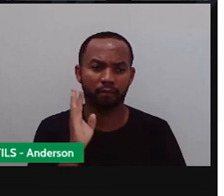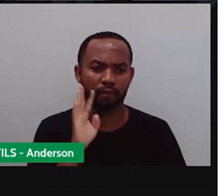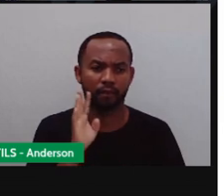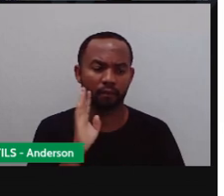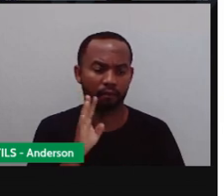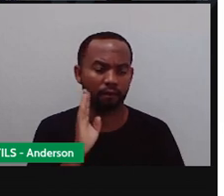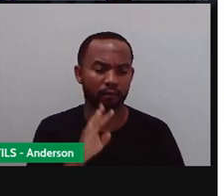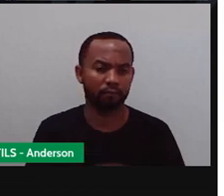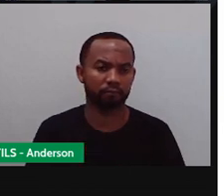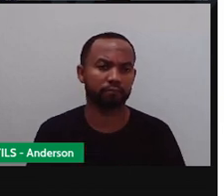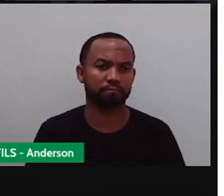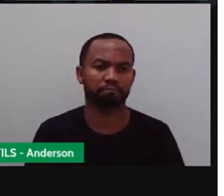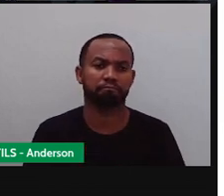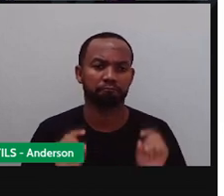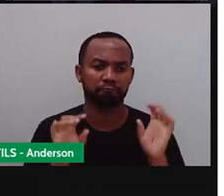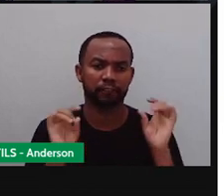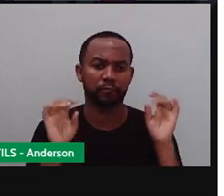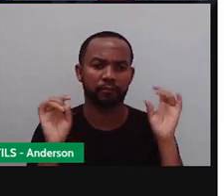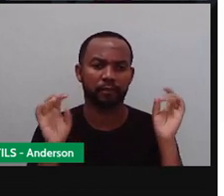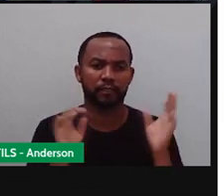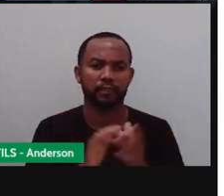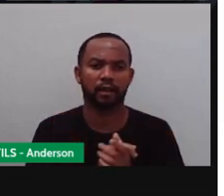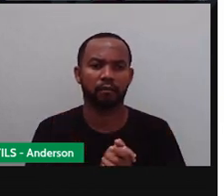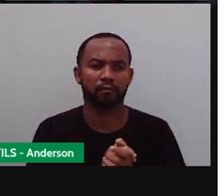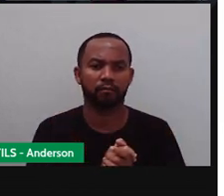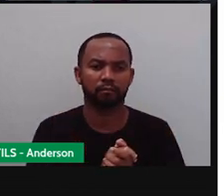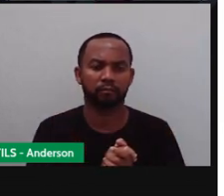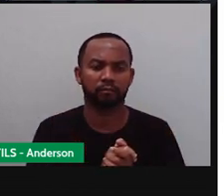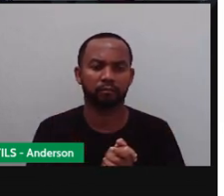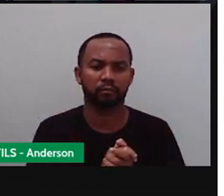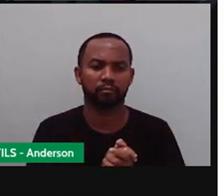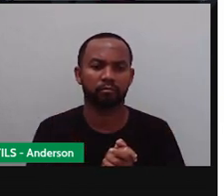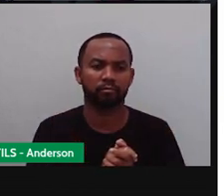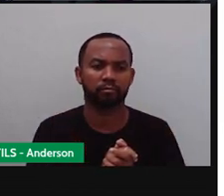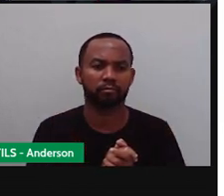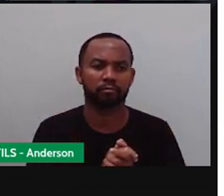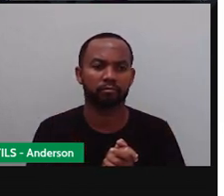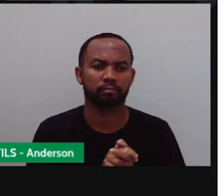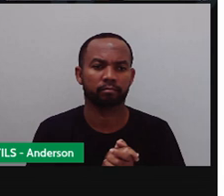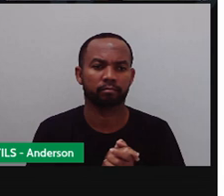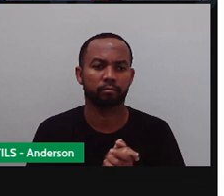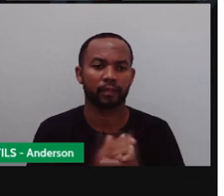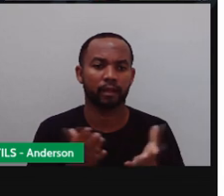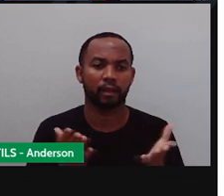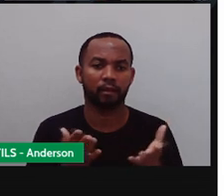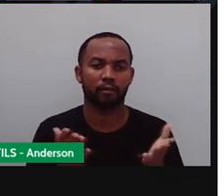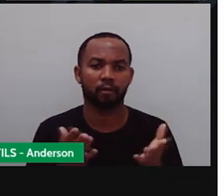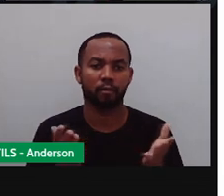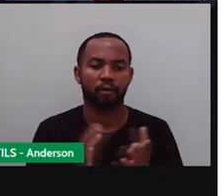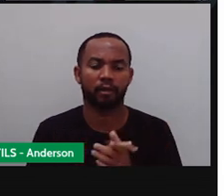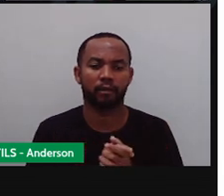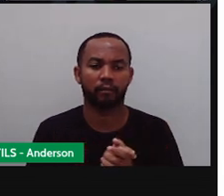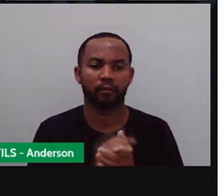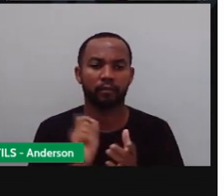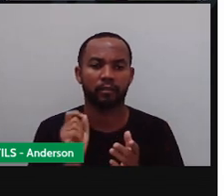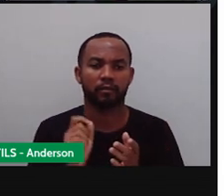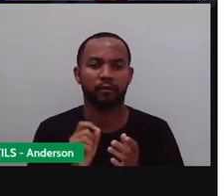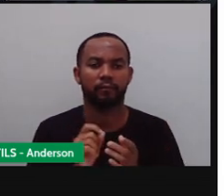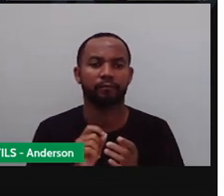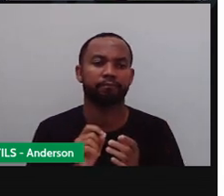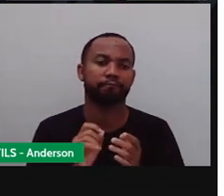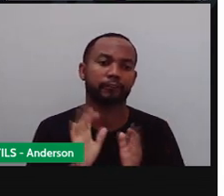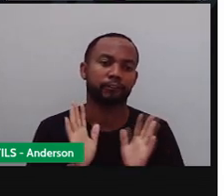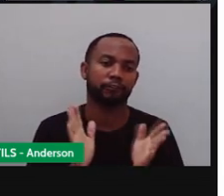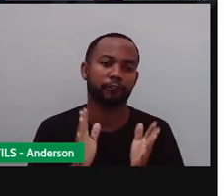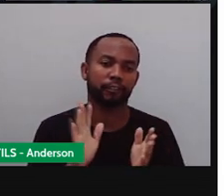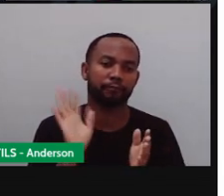se dando super bem aí com essa área aí de conhecimento. Estamos então, né? Vamos aí nos despedir com essa joaninha super